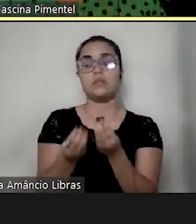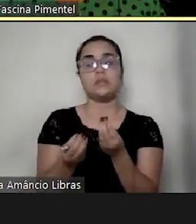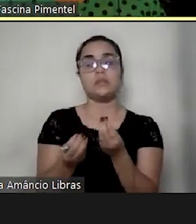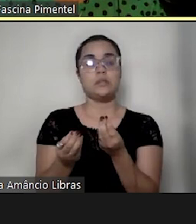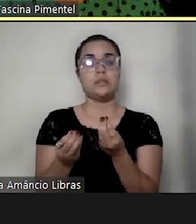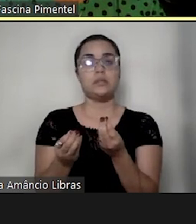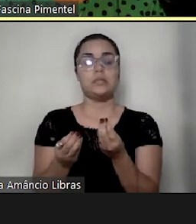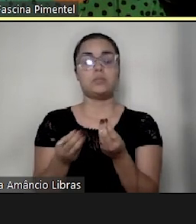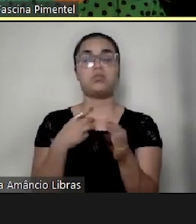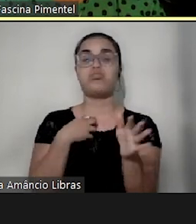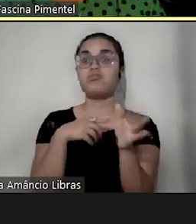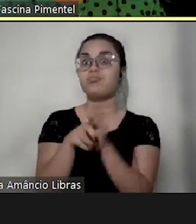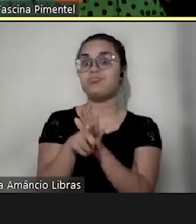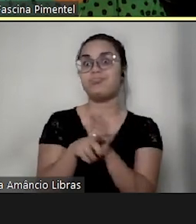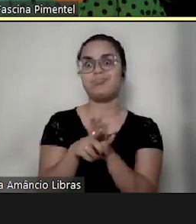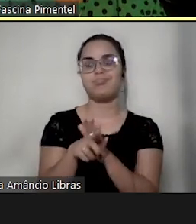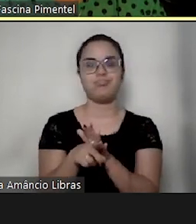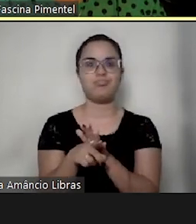busca.